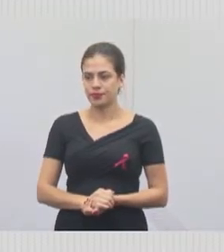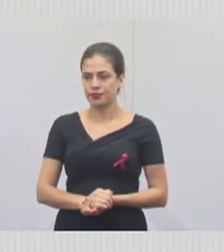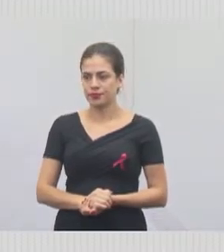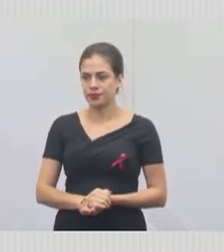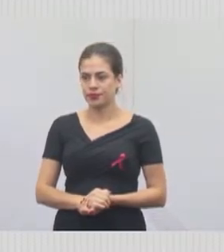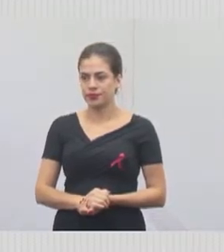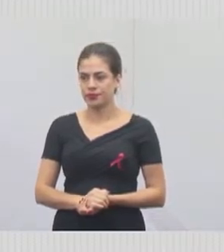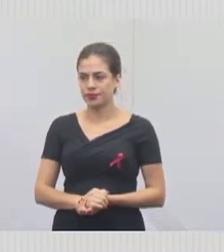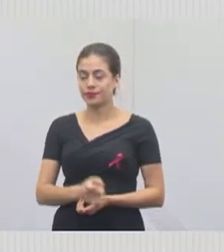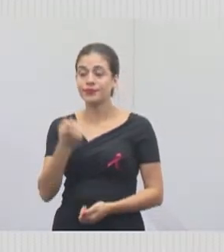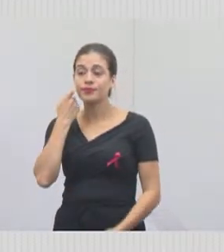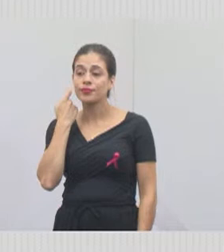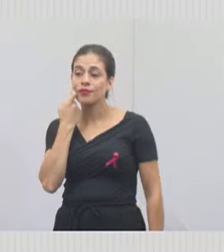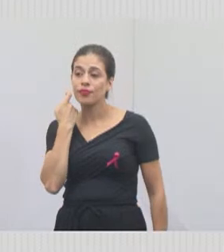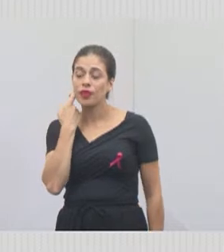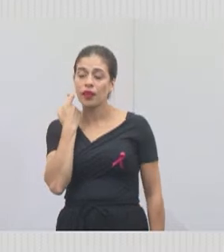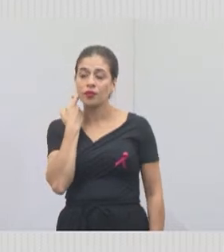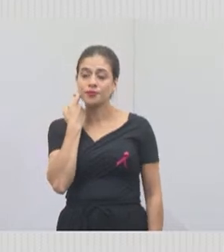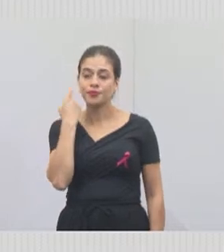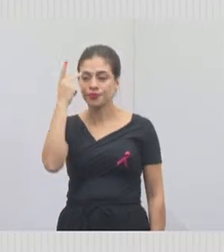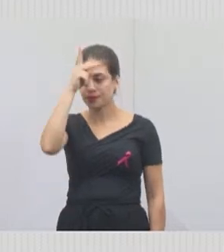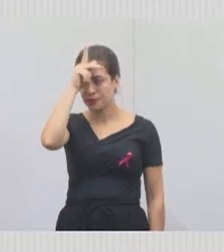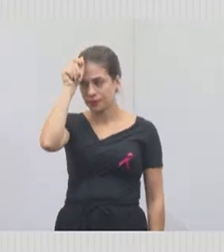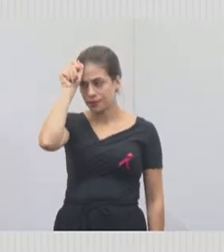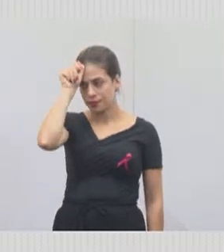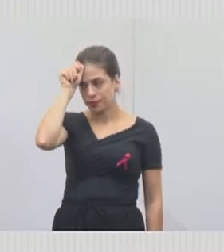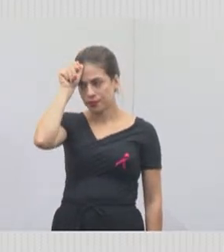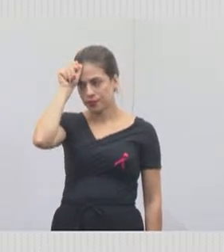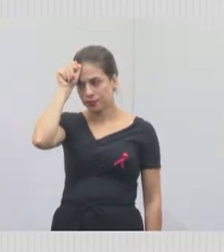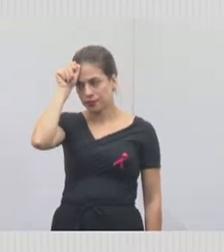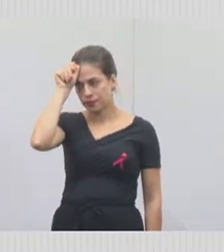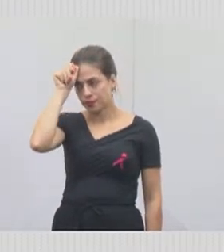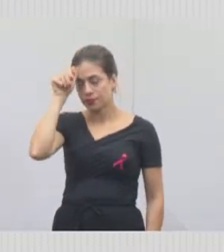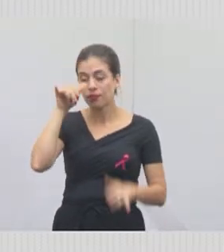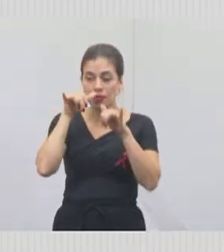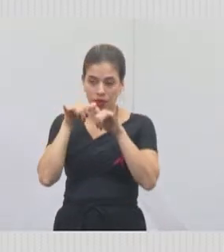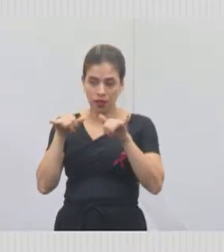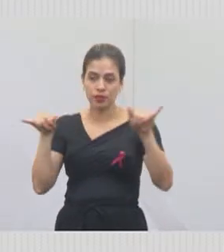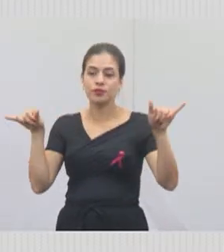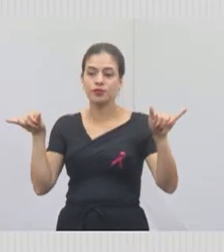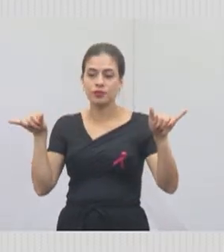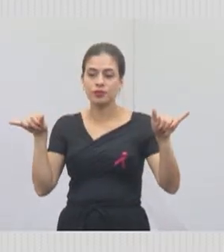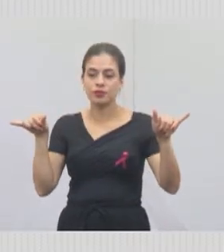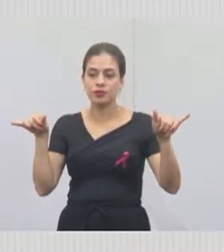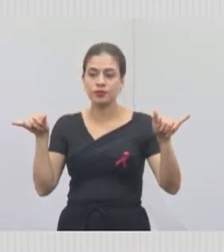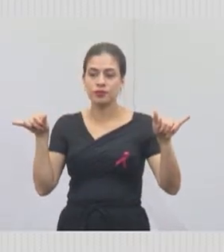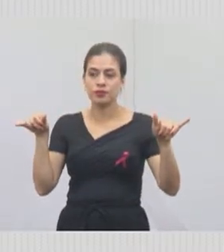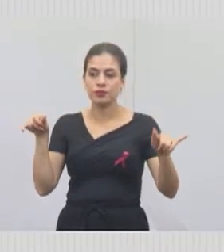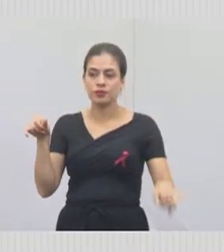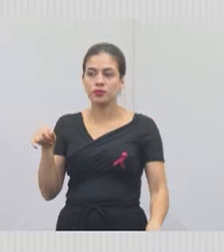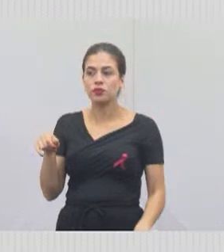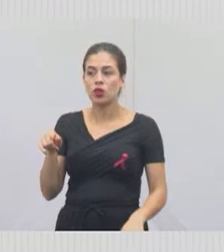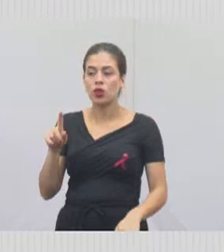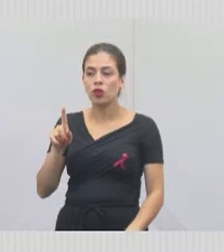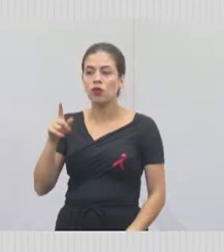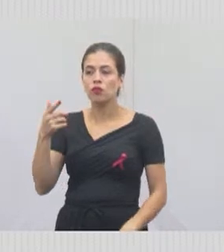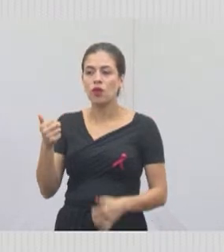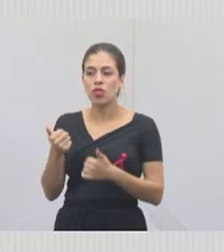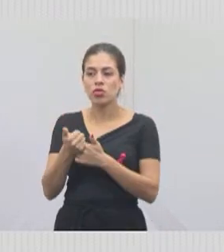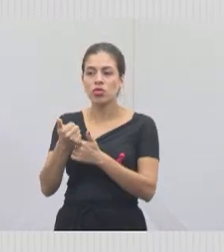Sexta-feira, o prefeito acabou anunciando quem será o sucessor